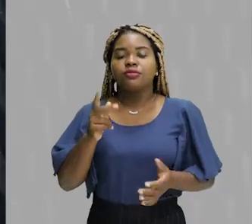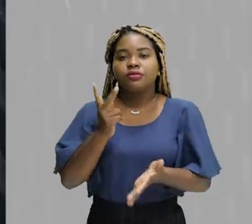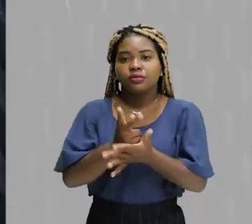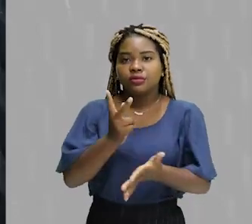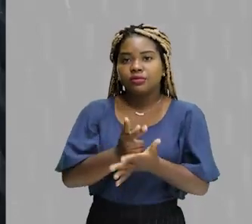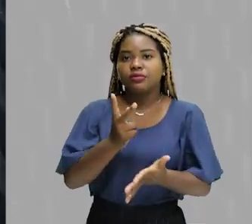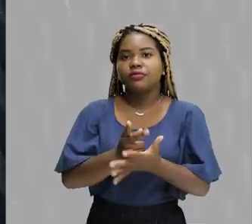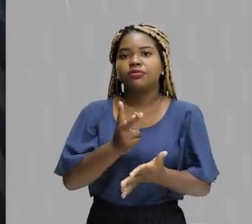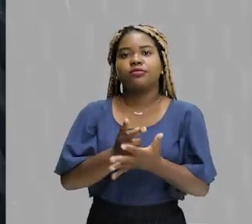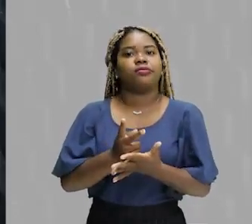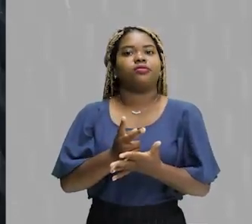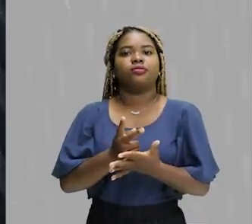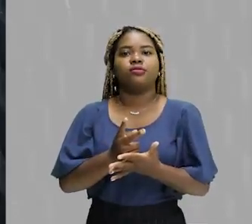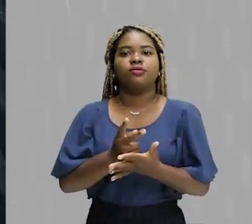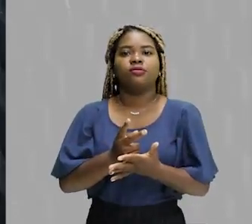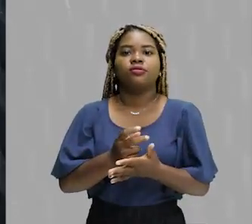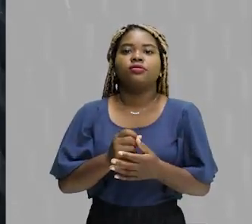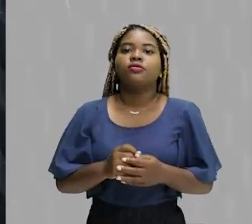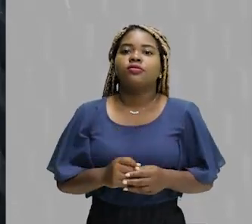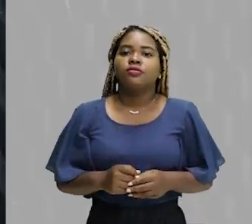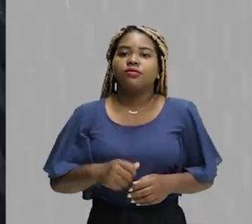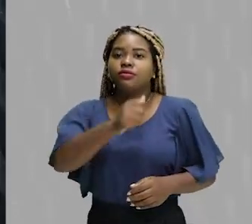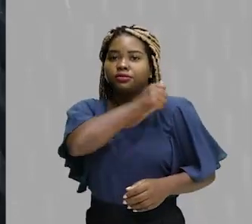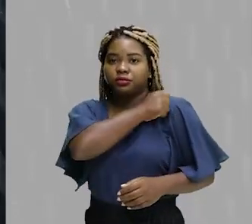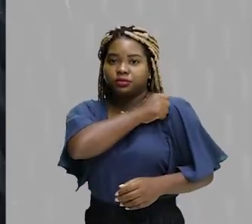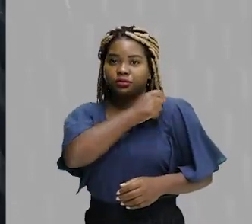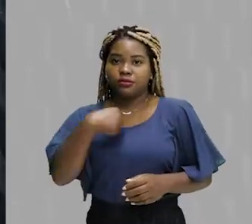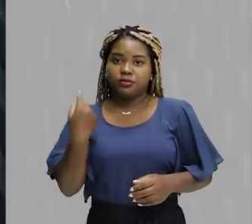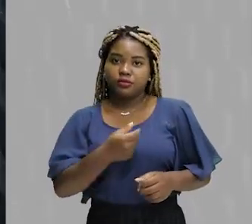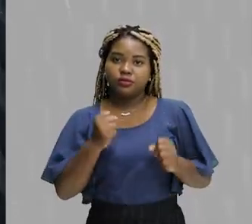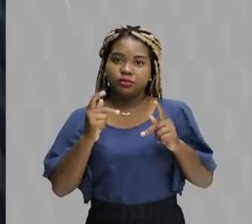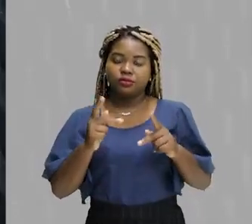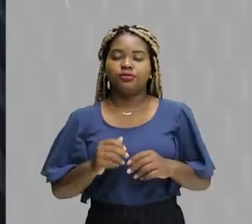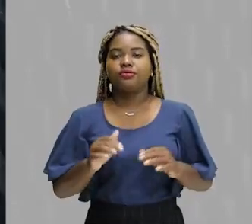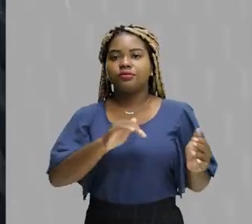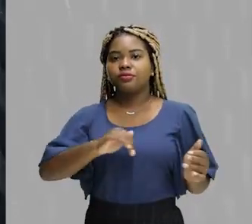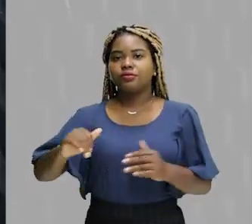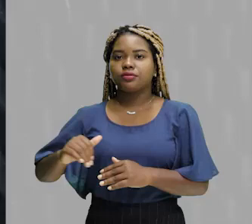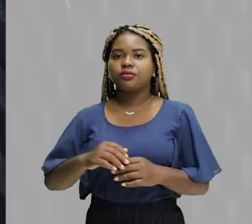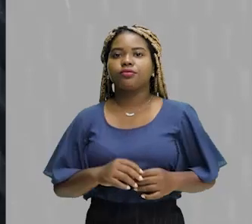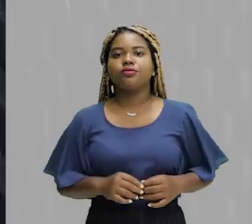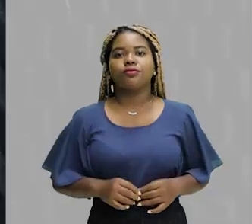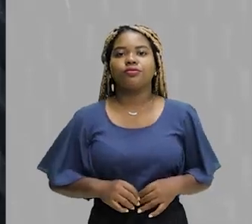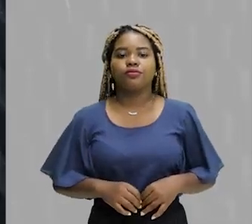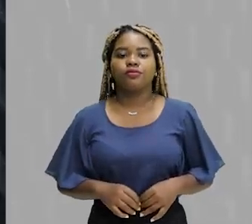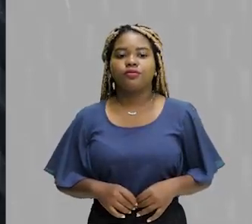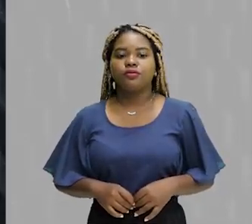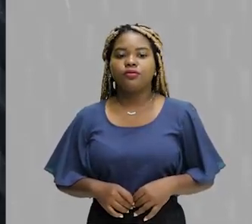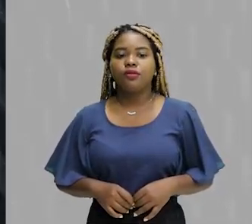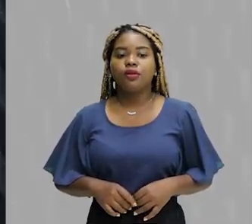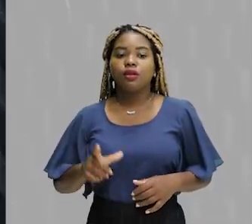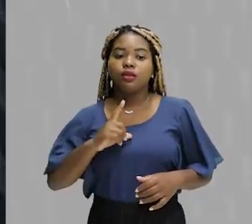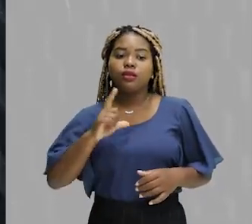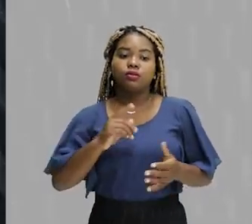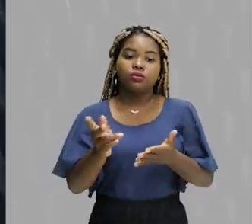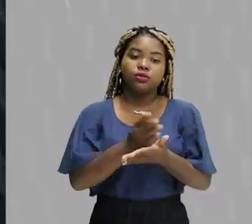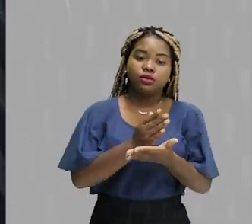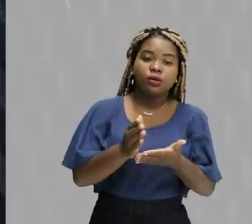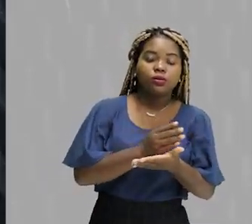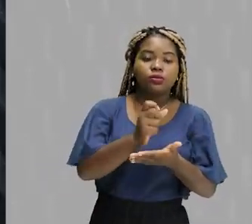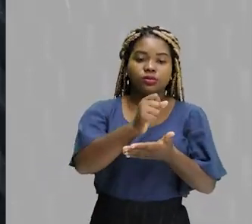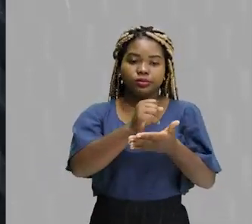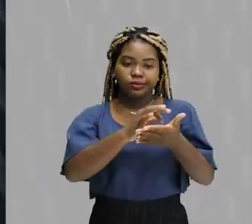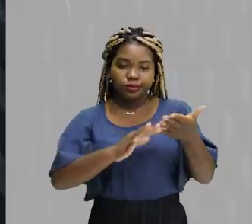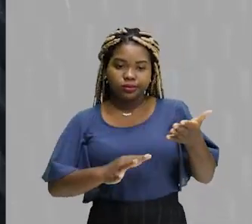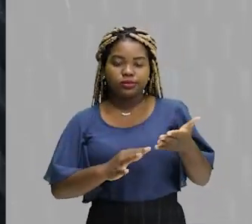estar para ajudá-los. Ok? Veja só, nós vamos fazer alguns exercícios, claro, comentados sobre a área da